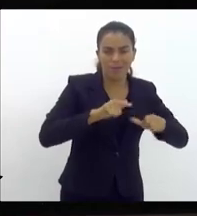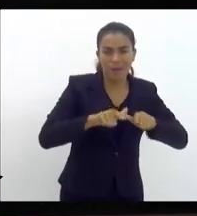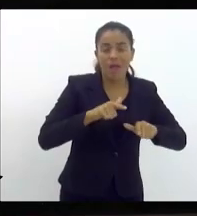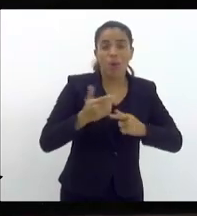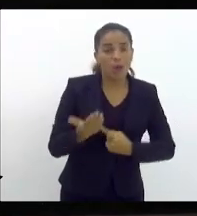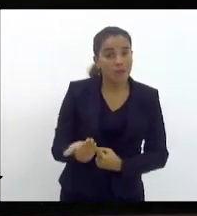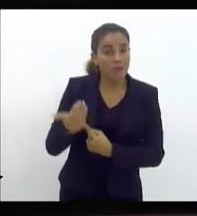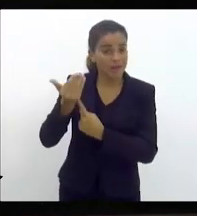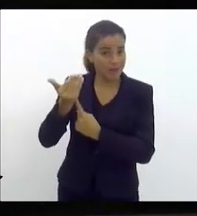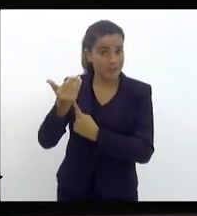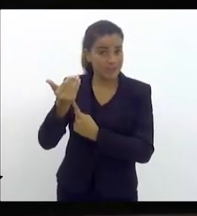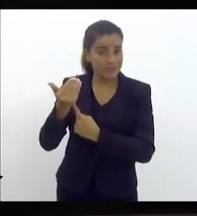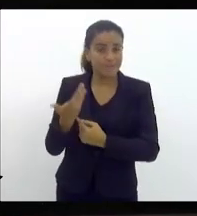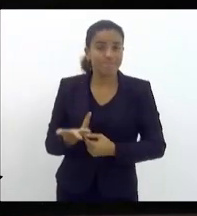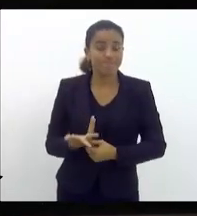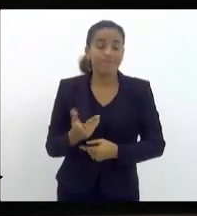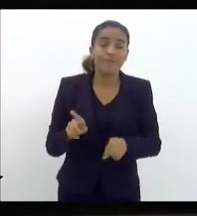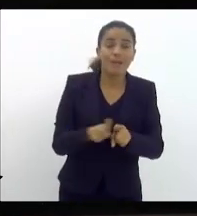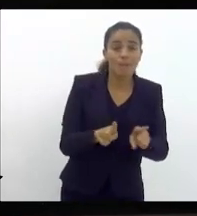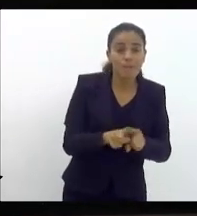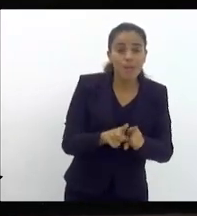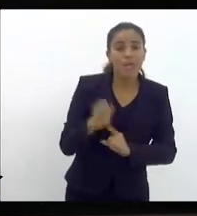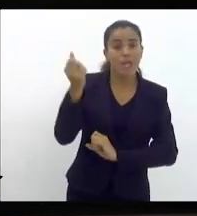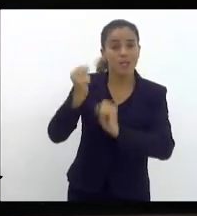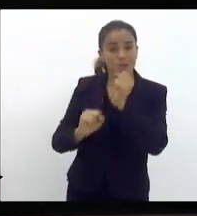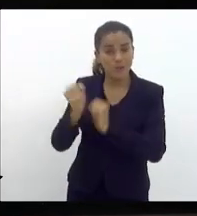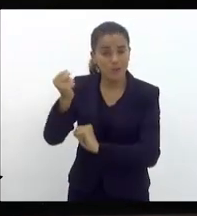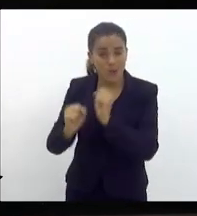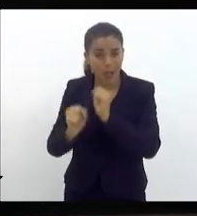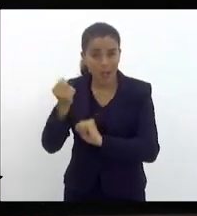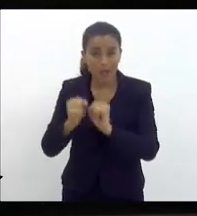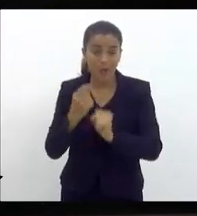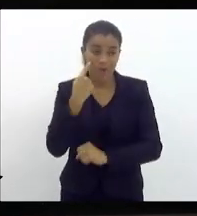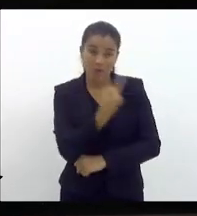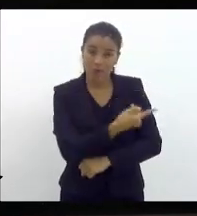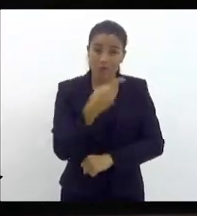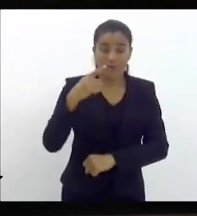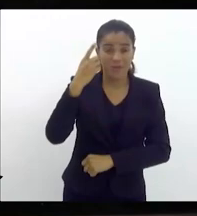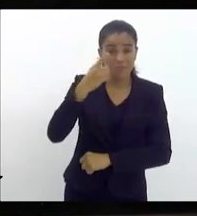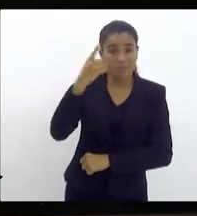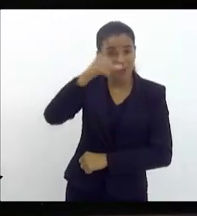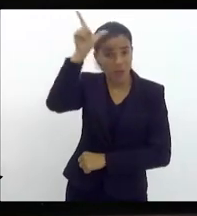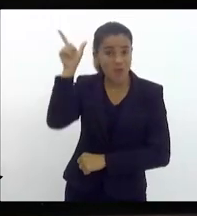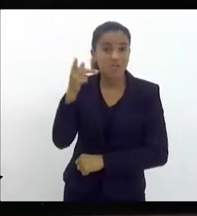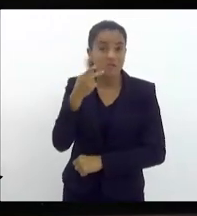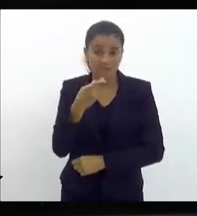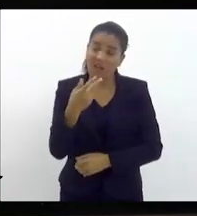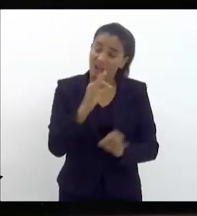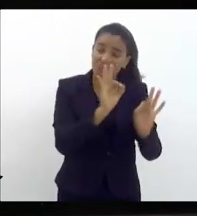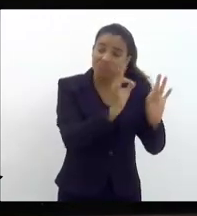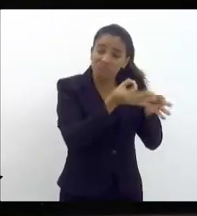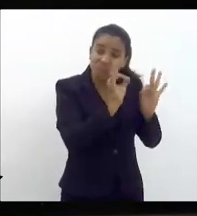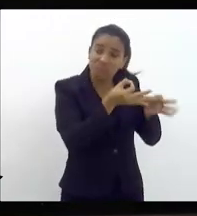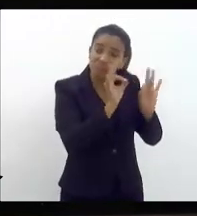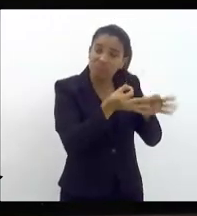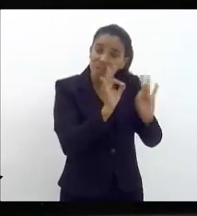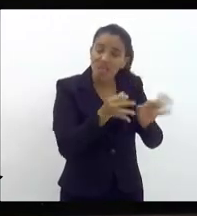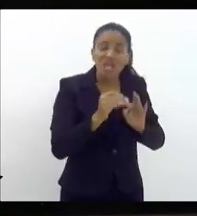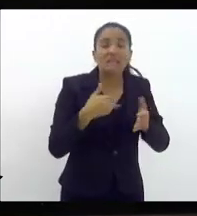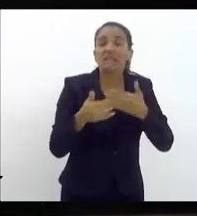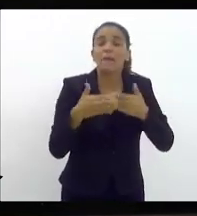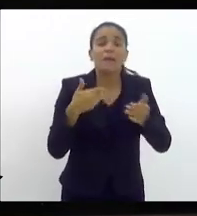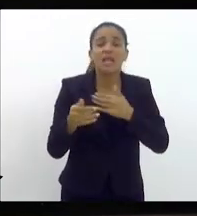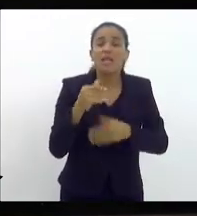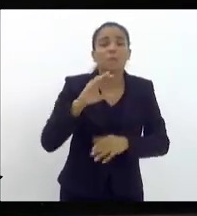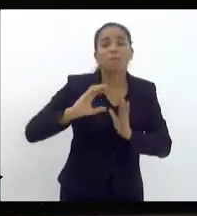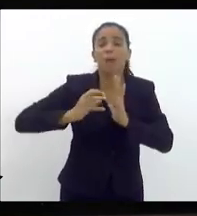tecnologia, através da industrialização, isso que o deputado Dushpaolo falou é correto. Independente, às vezes, o mercadão que seja do PT, qualquer